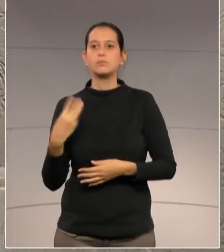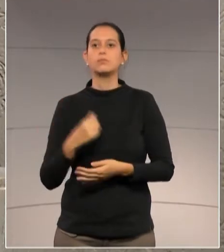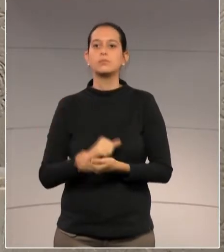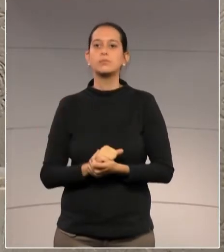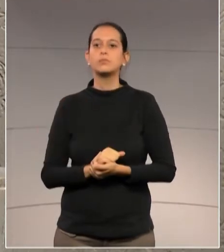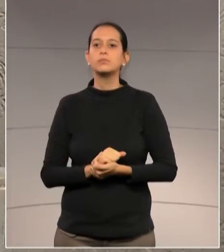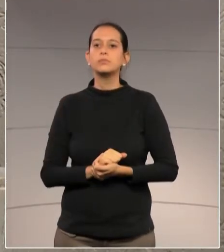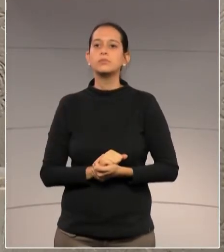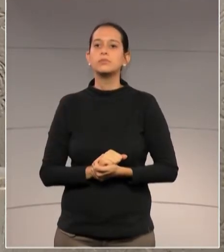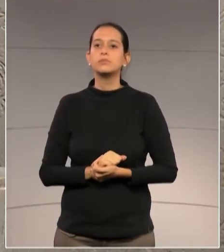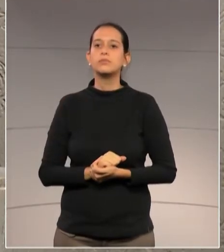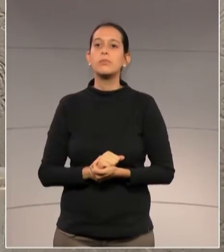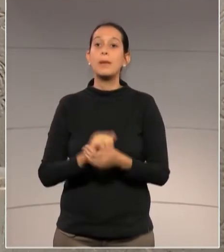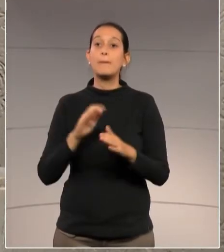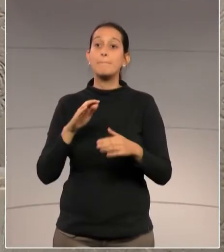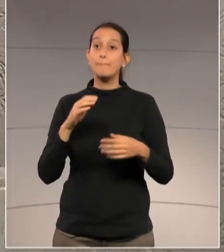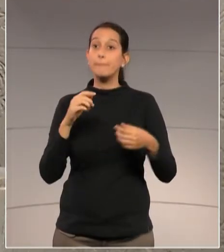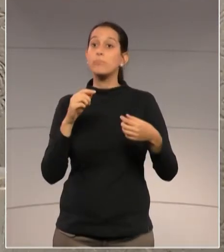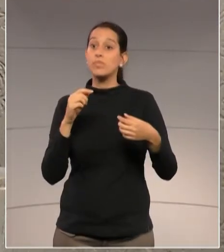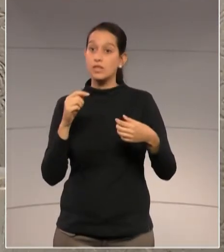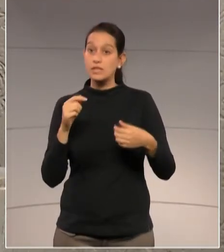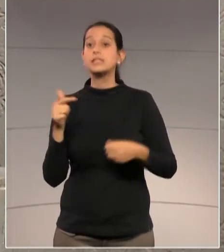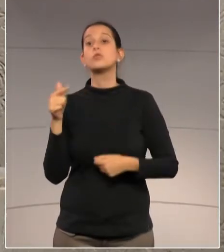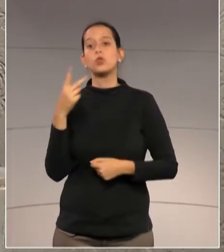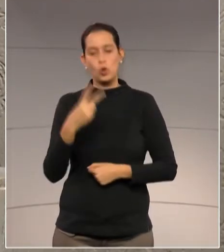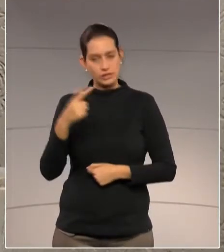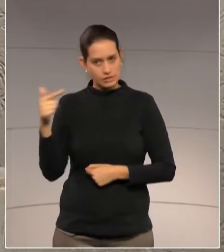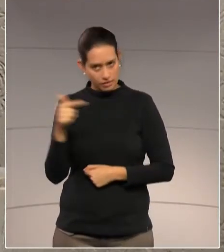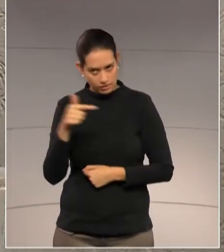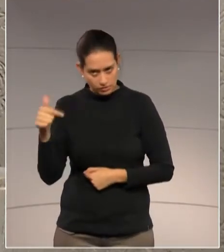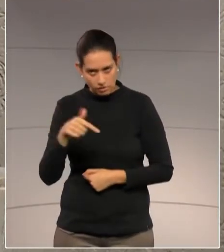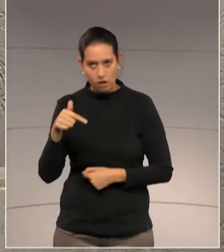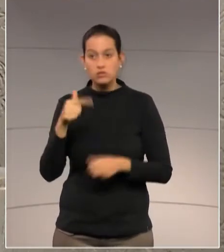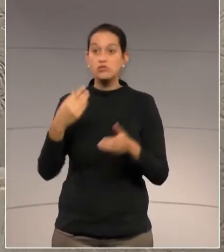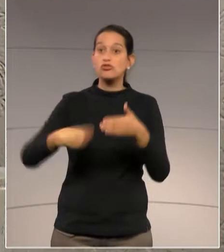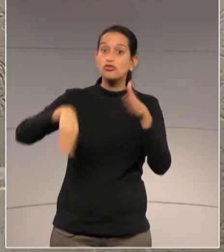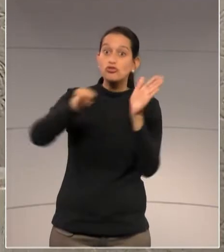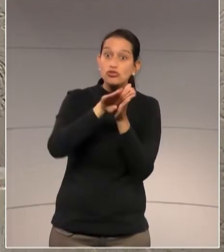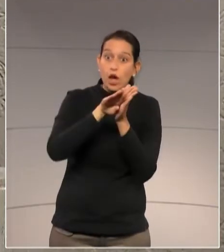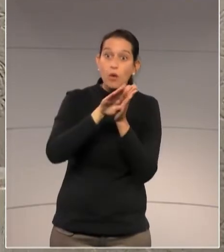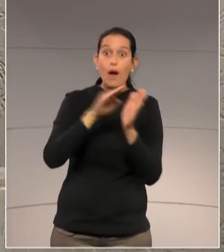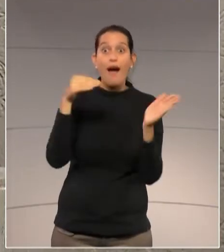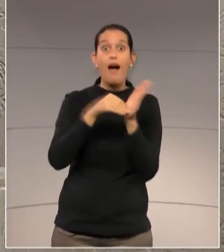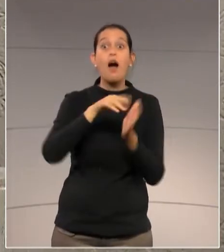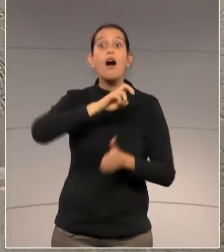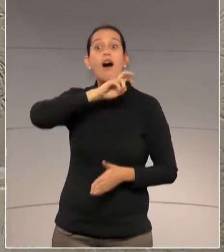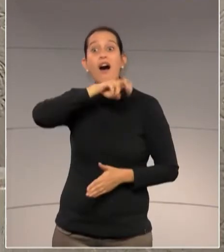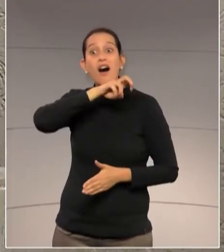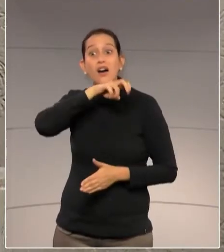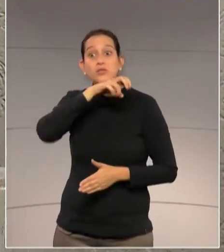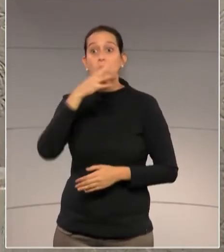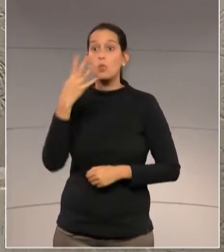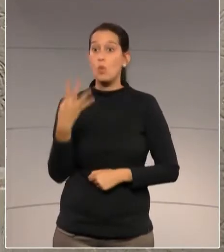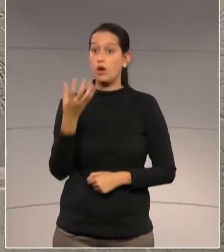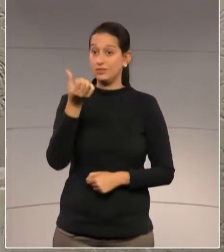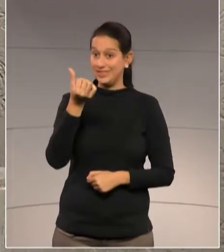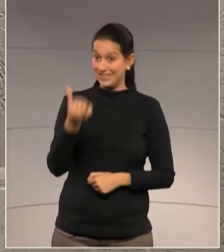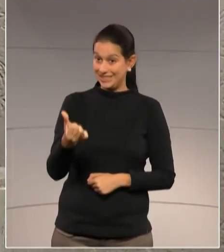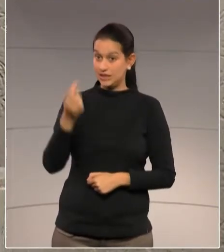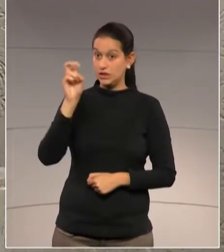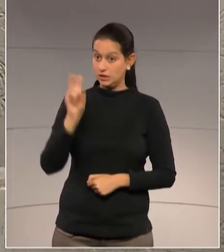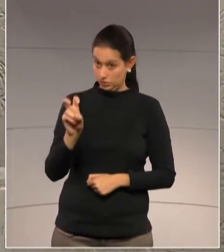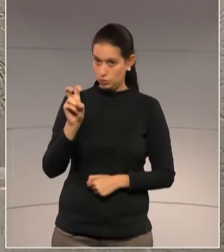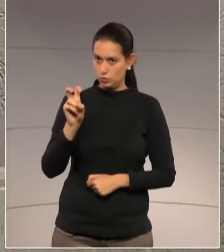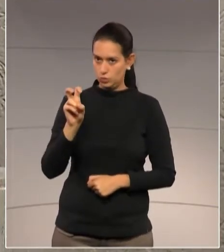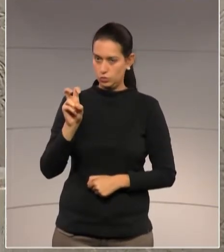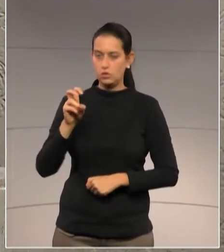Araucária, 277, o Trevo das Cataratas em Cascavel, a 467, o Contorno Norte de Cascavel.